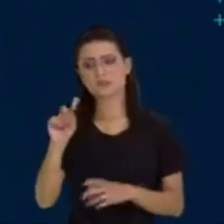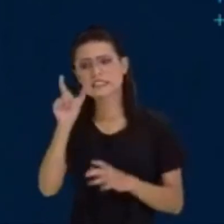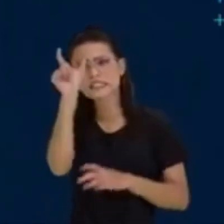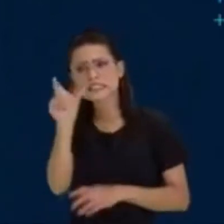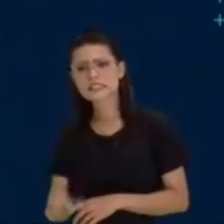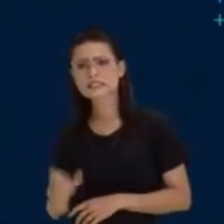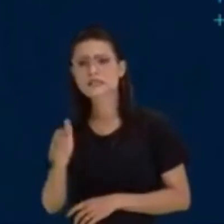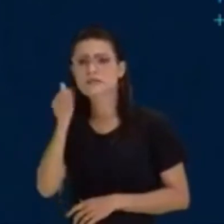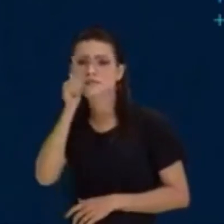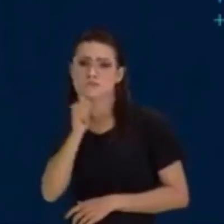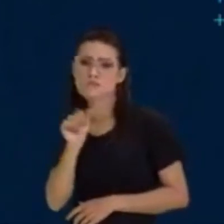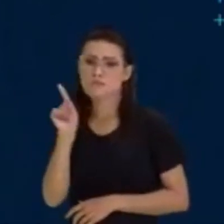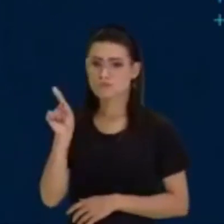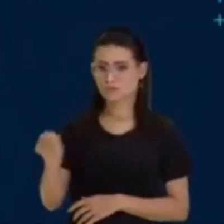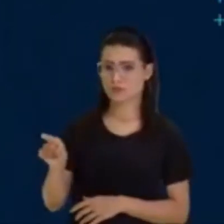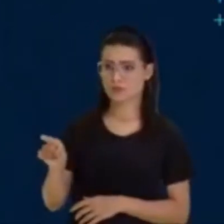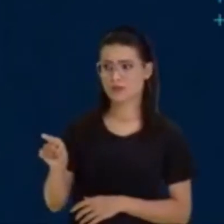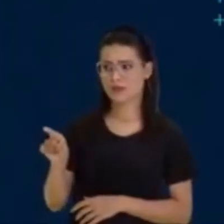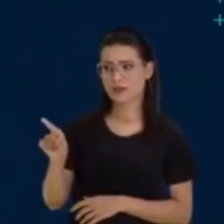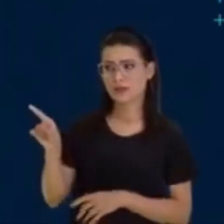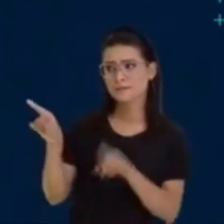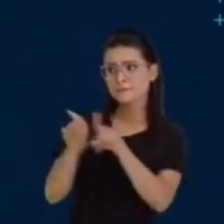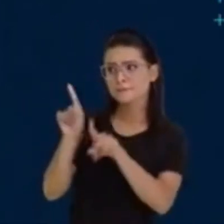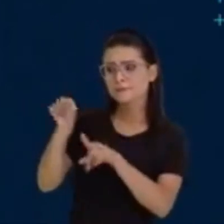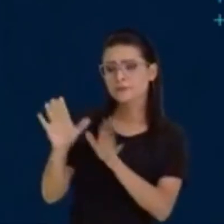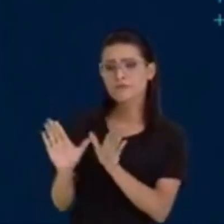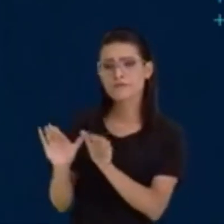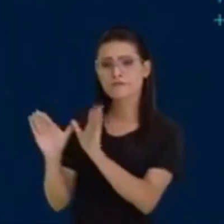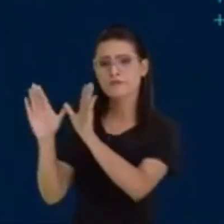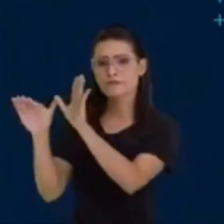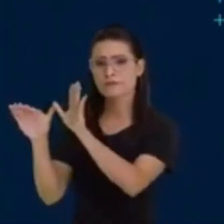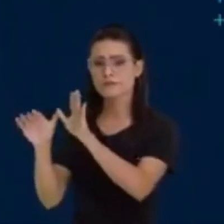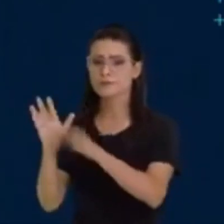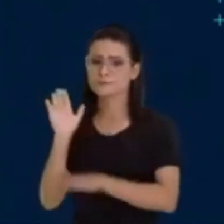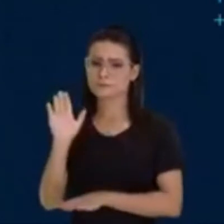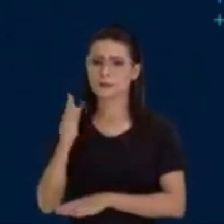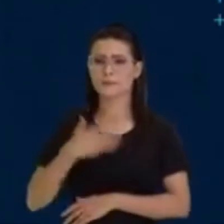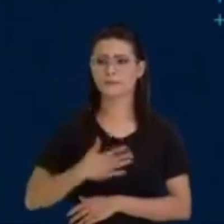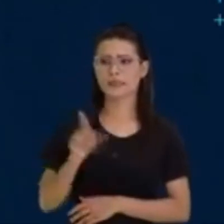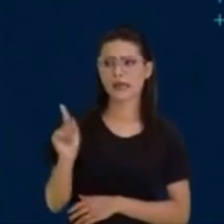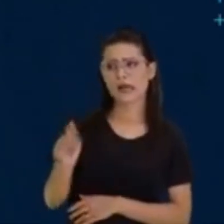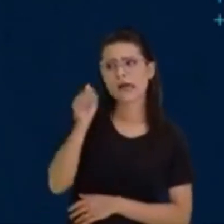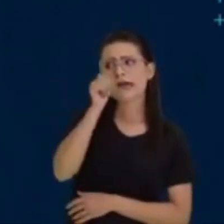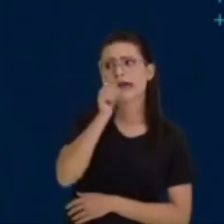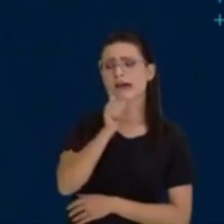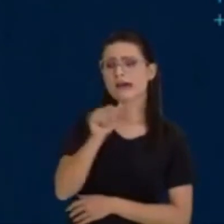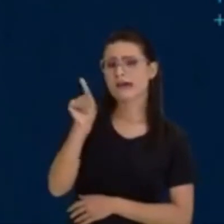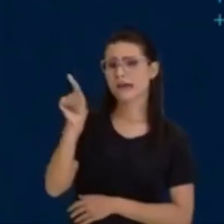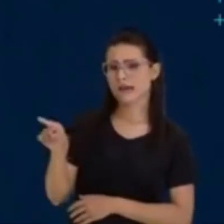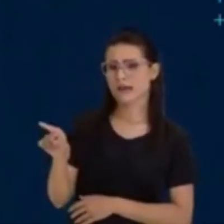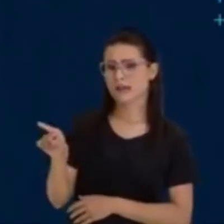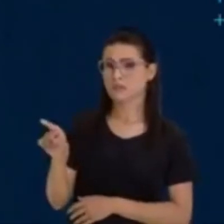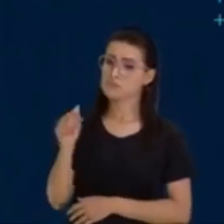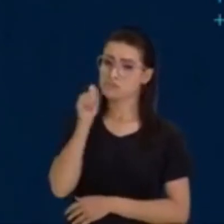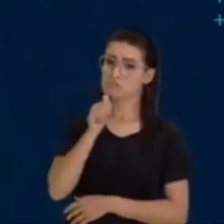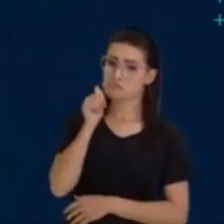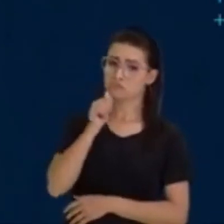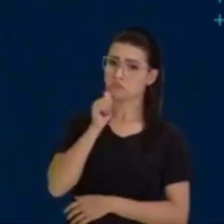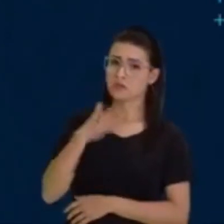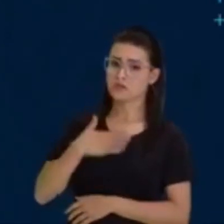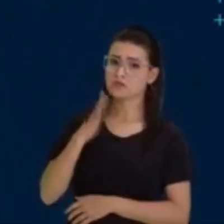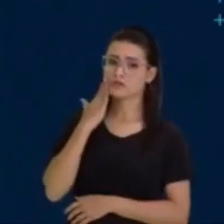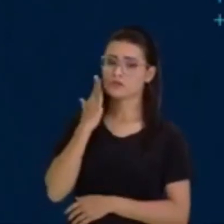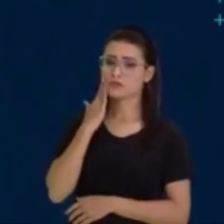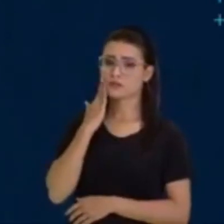assim, podemos concluir, é fêmea, porém não é um ser humano. Eu gostaria de fazer um comentário sobre isso.